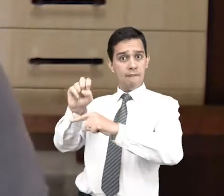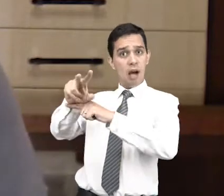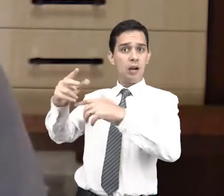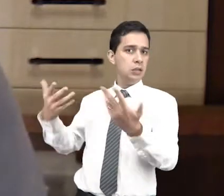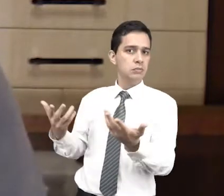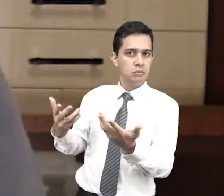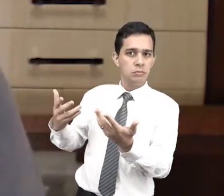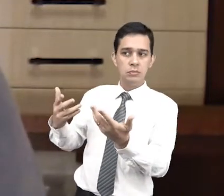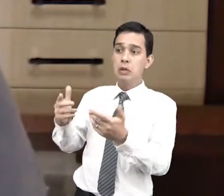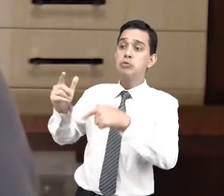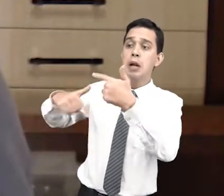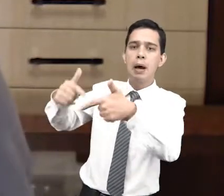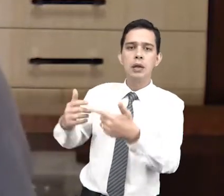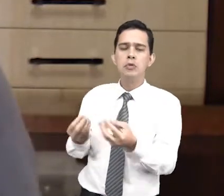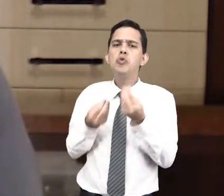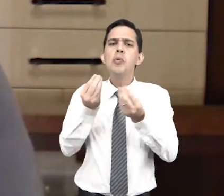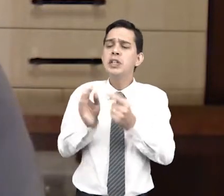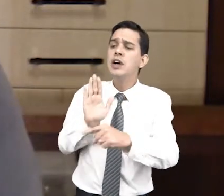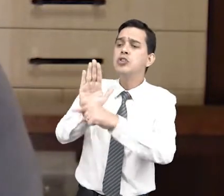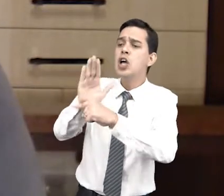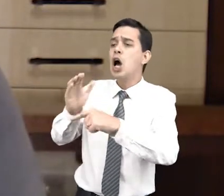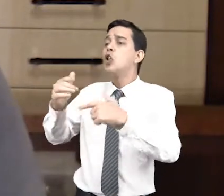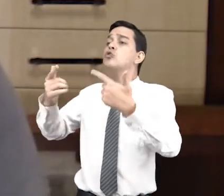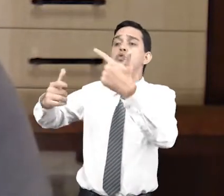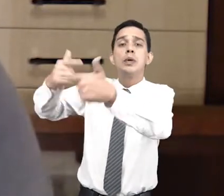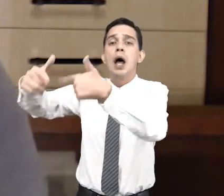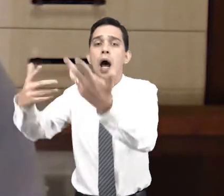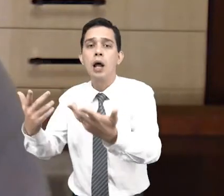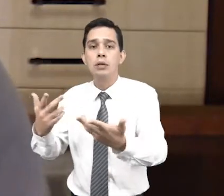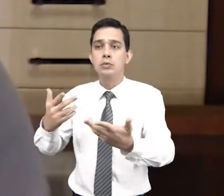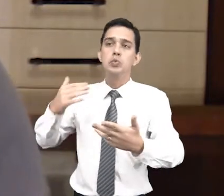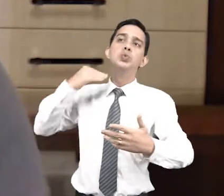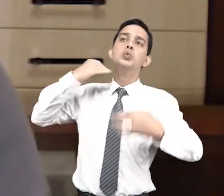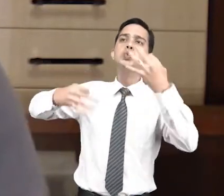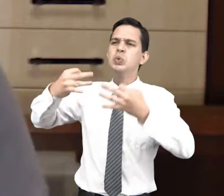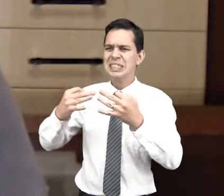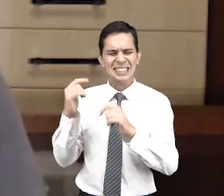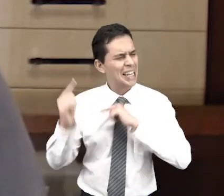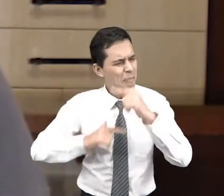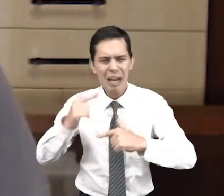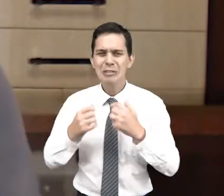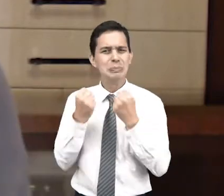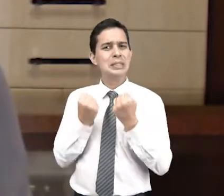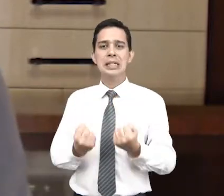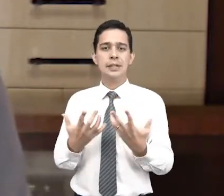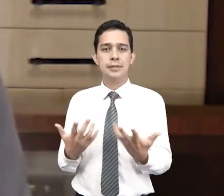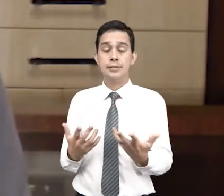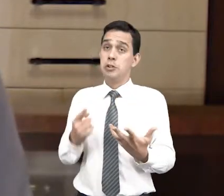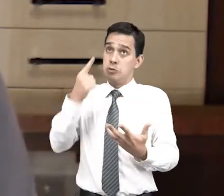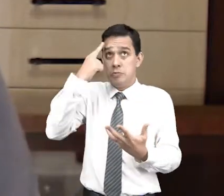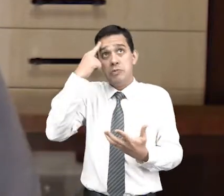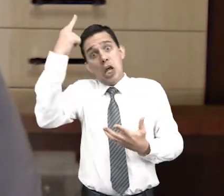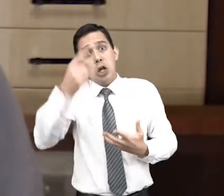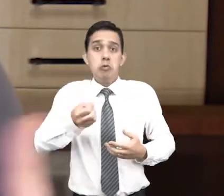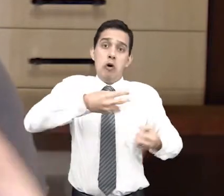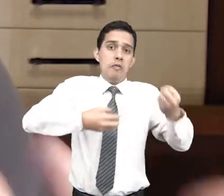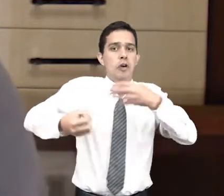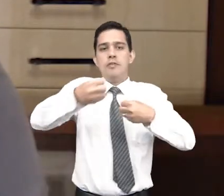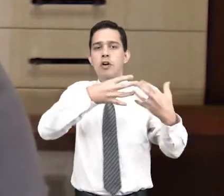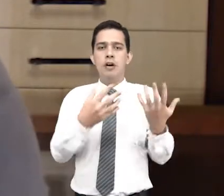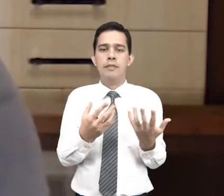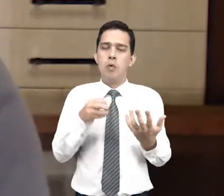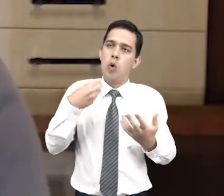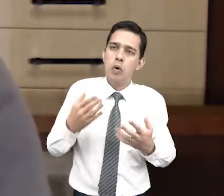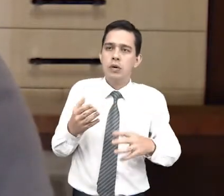os nossos servidores e magistrados que tenham um volume de trabalho grande? Buscando soluções inovadoras,